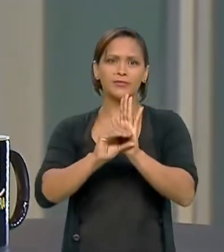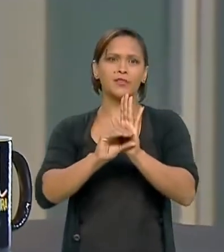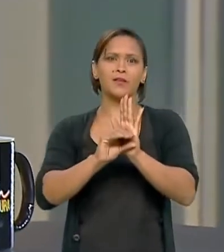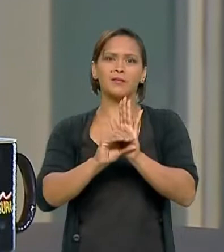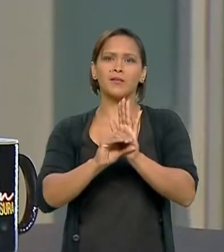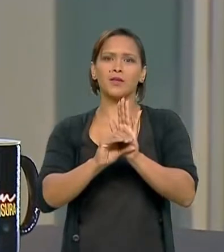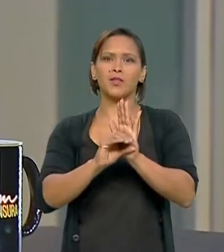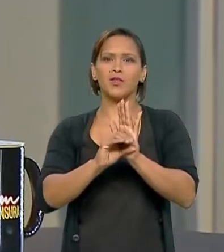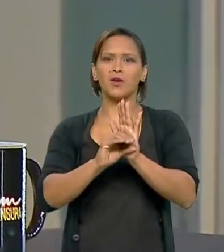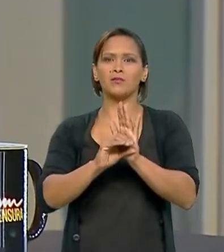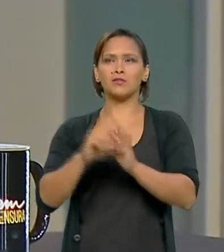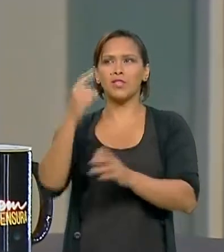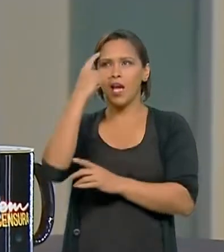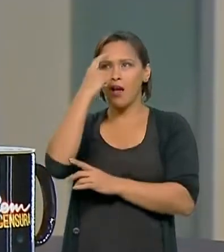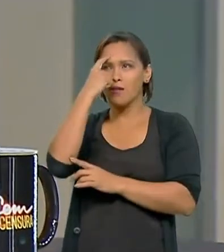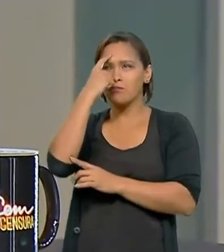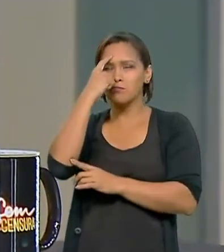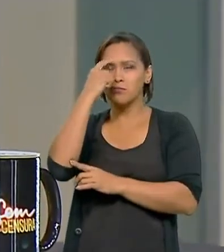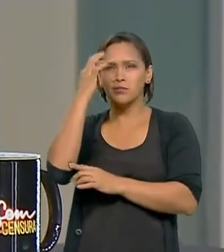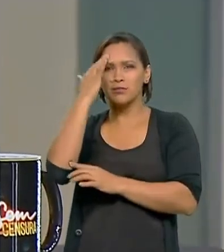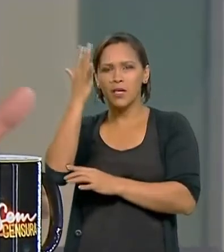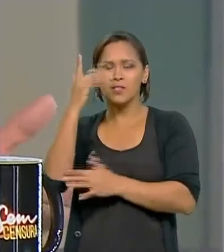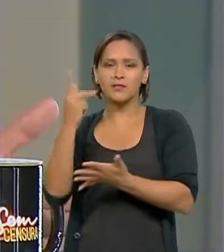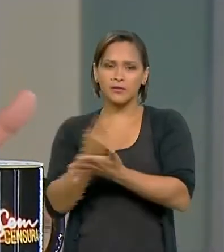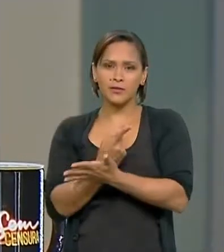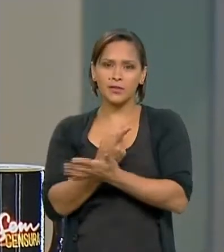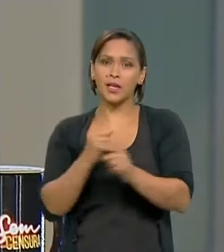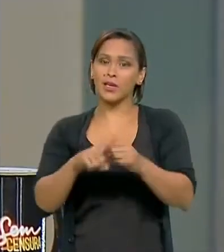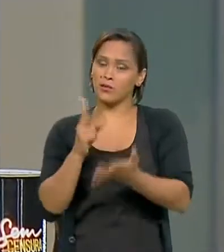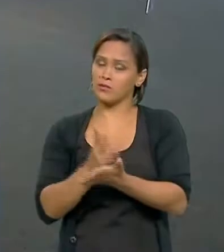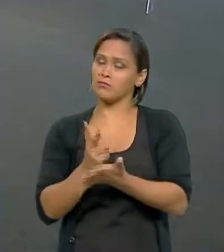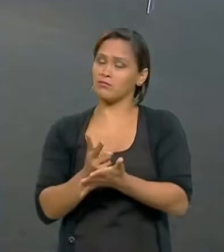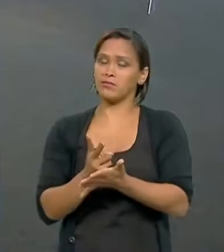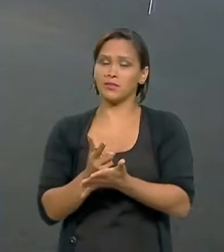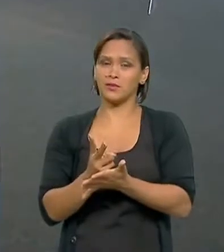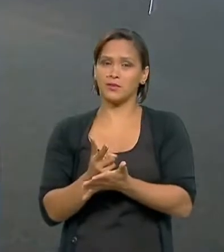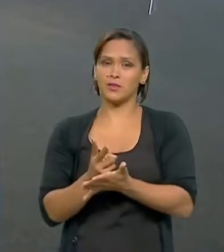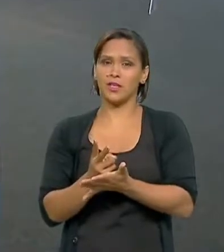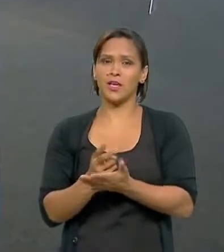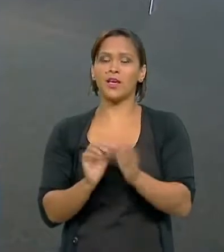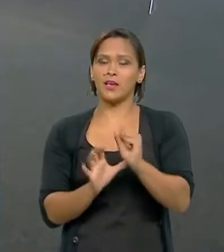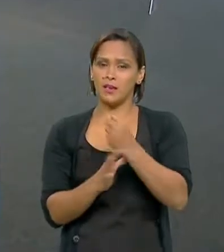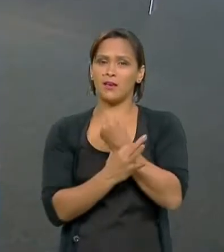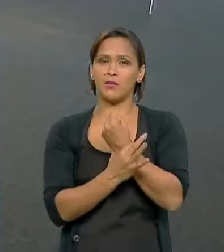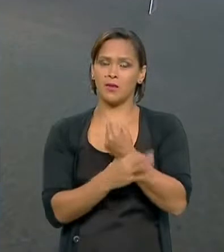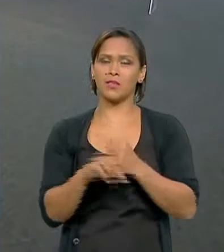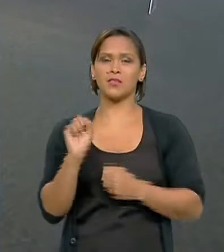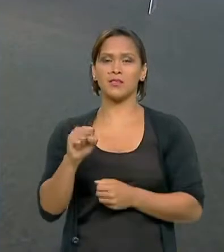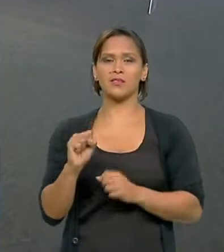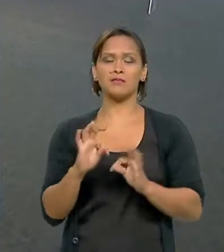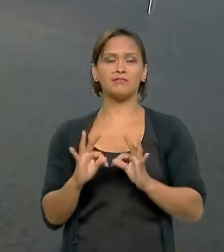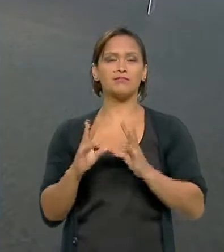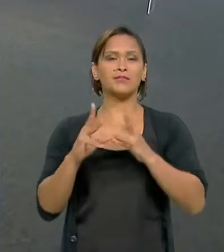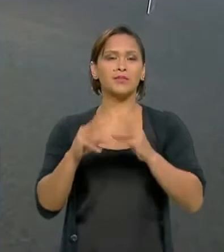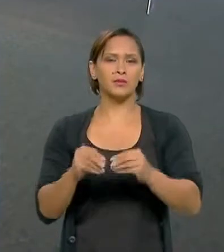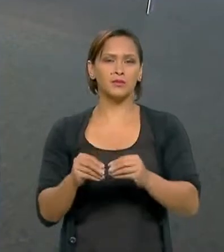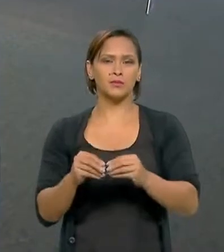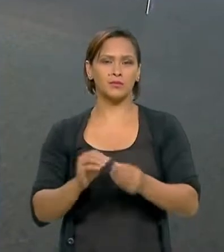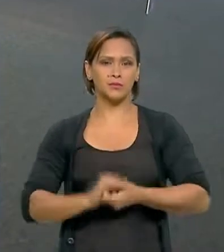imaginava. Eu espero que continue assim. E é, obviamente, uma garantia para todos nós. É